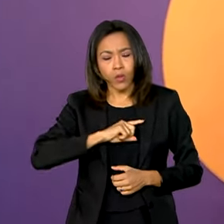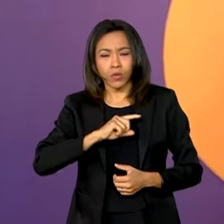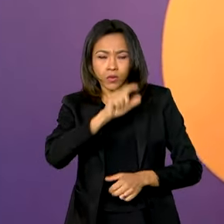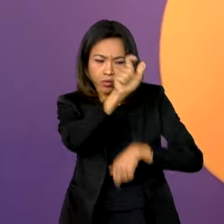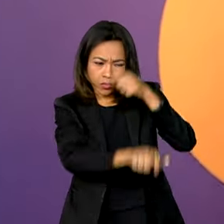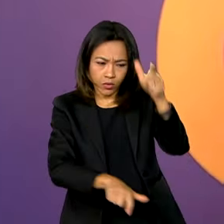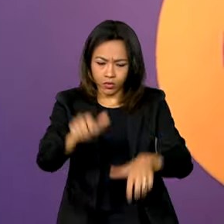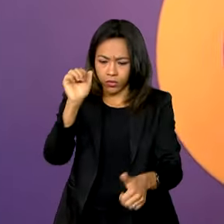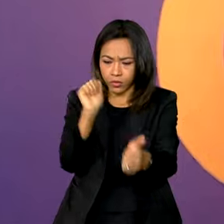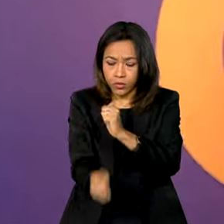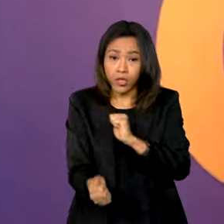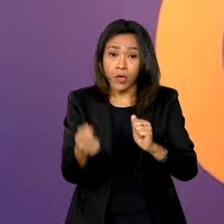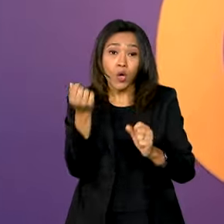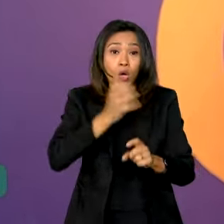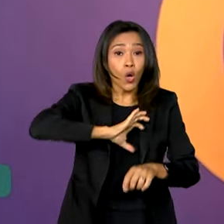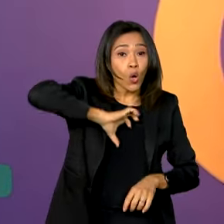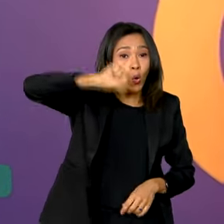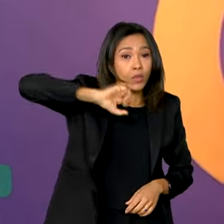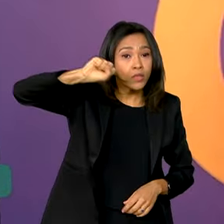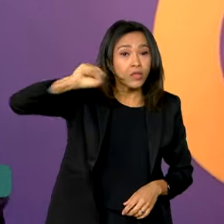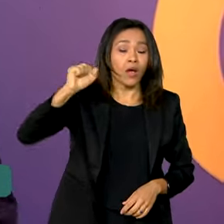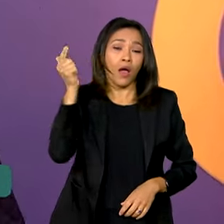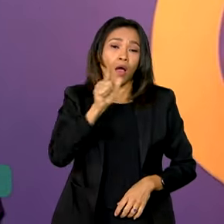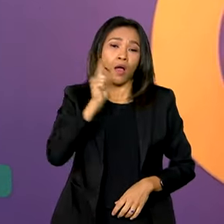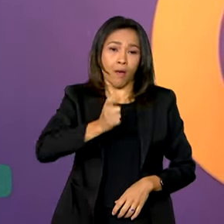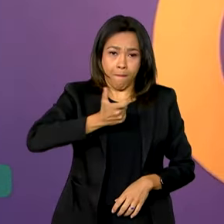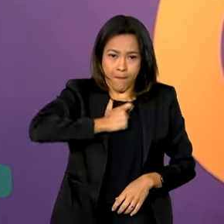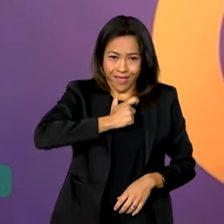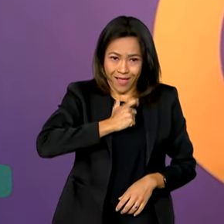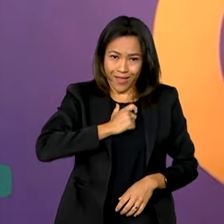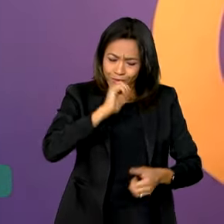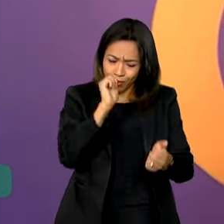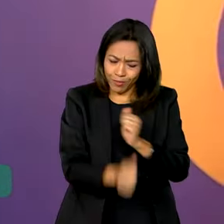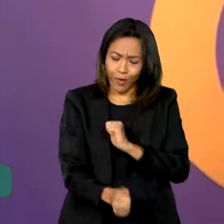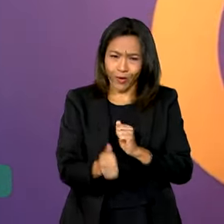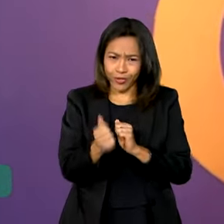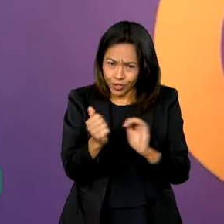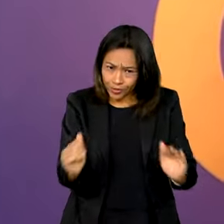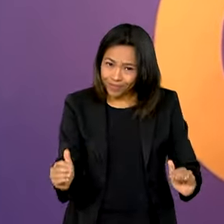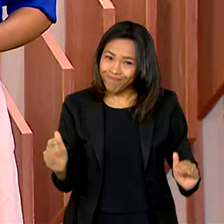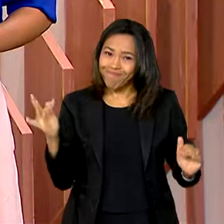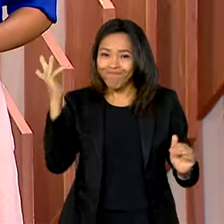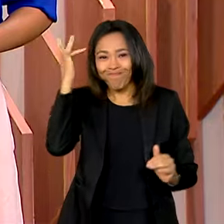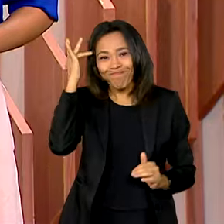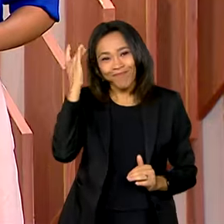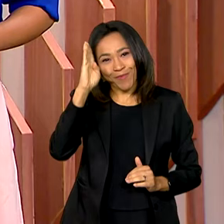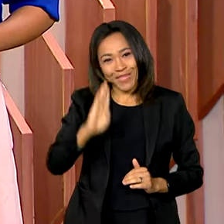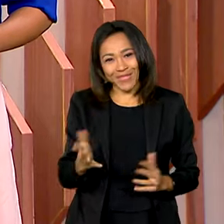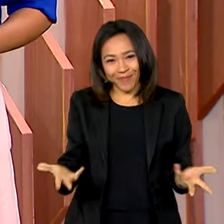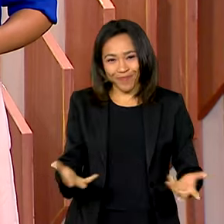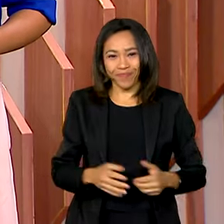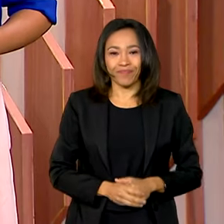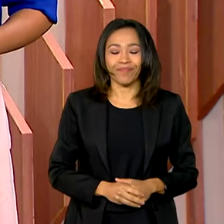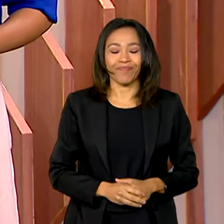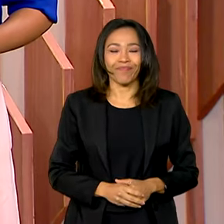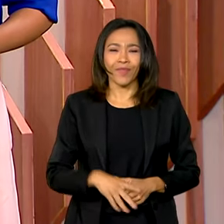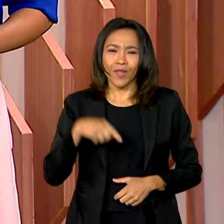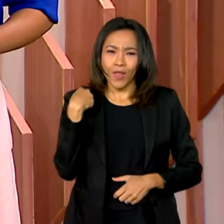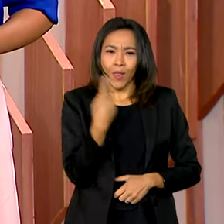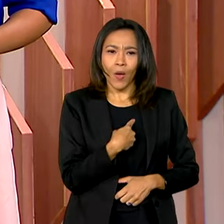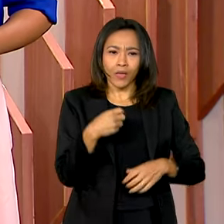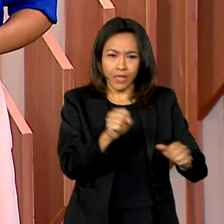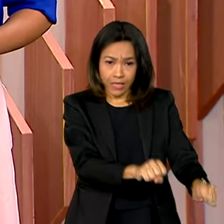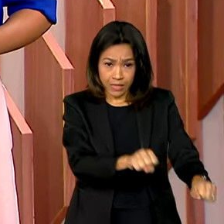possa aí conquistar muitas medalhas e o esporte também crescer no Brasil com essa iniciativa. Estamos na Semana